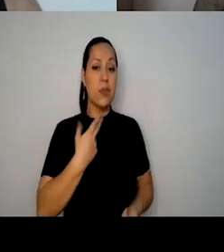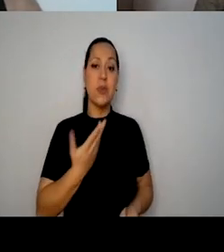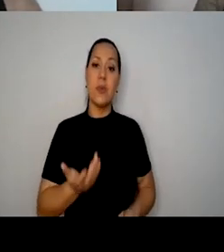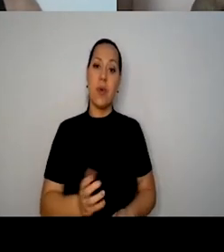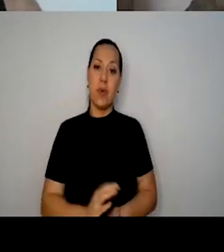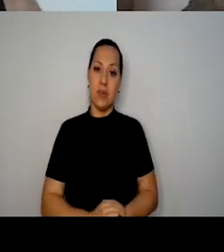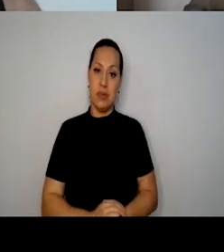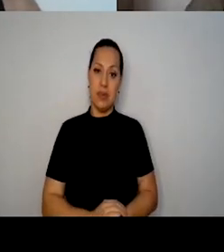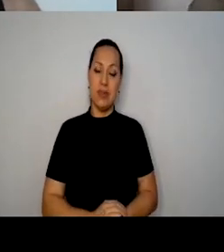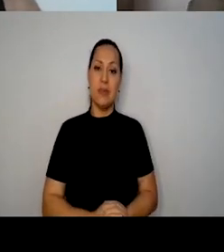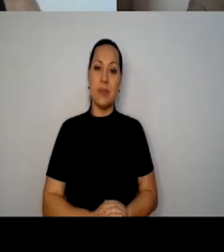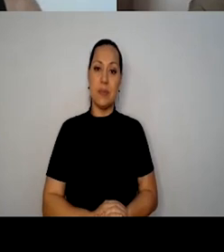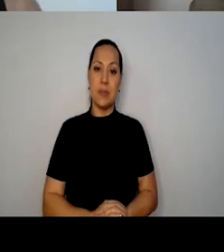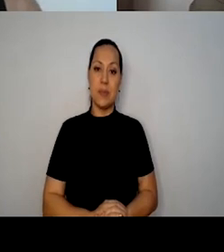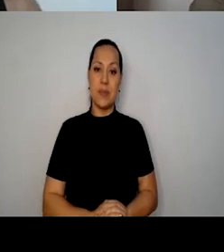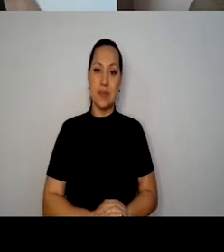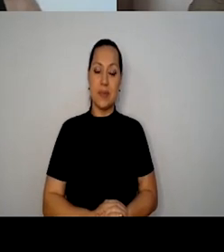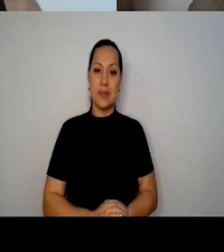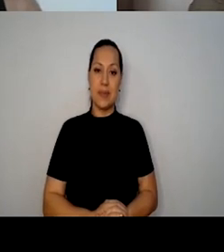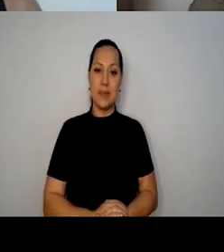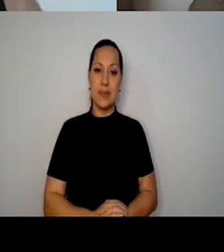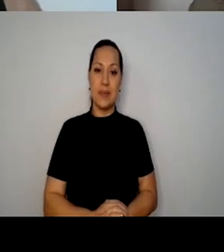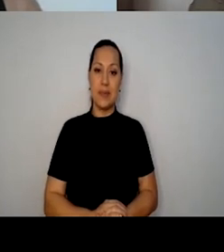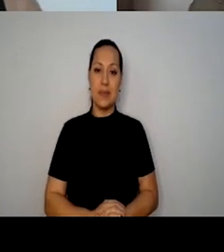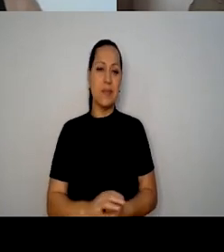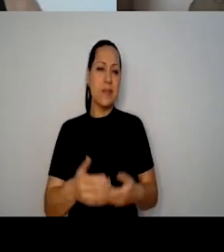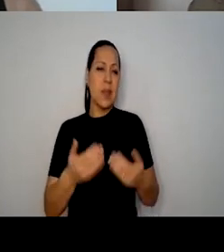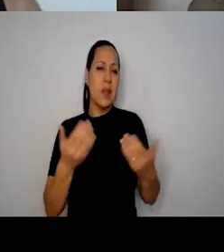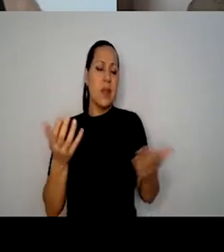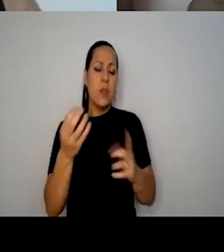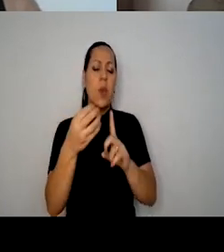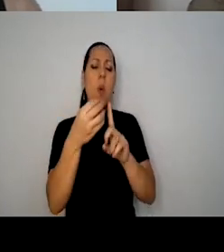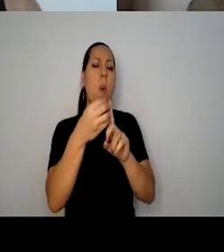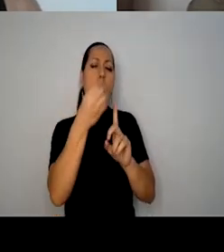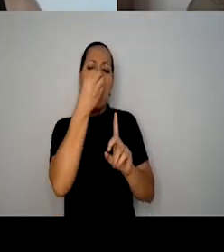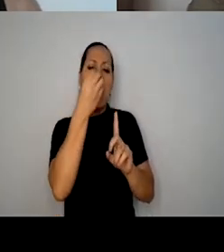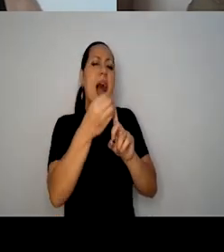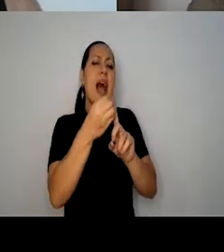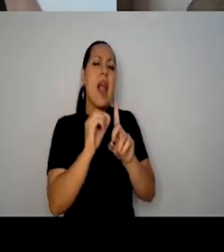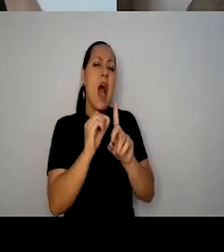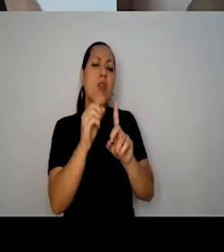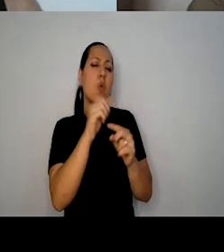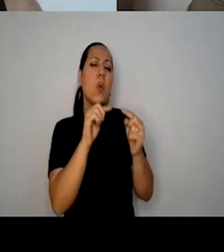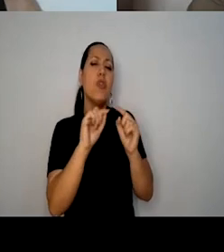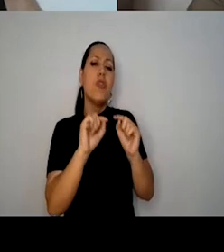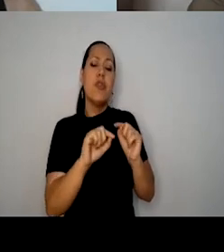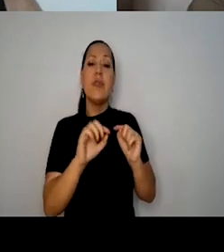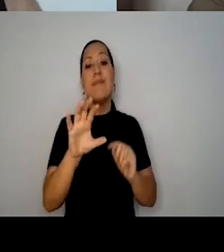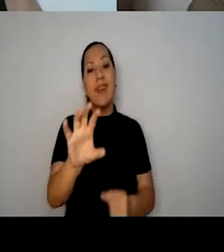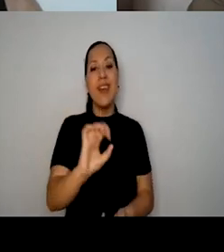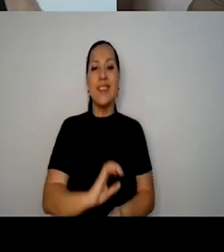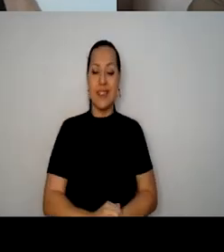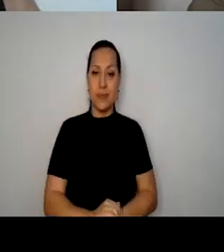Então, assim, para que serve esse guia? Para isso. Eu dava uma aula